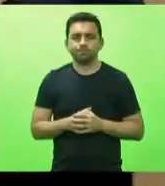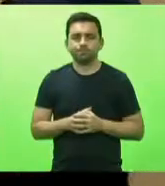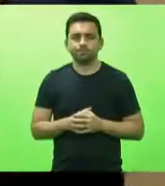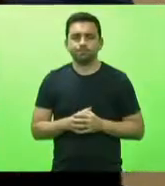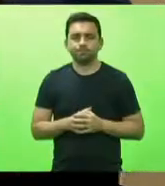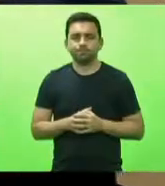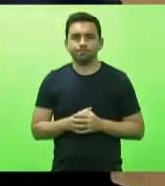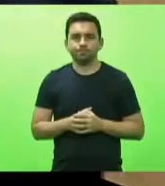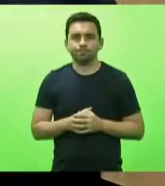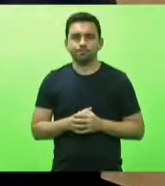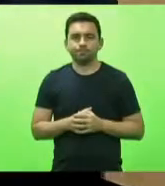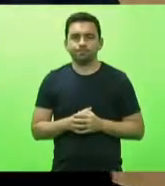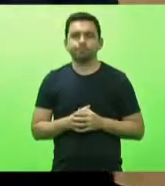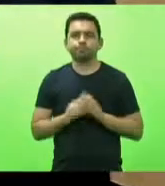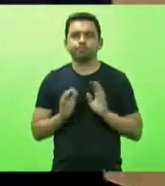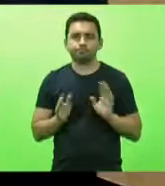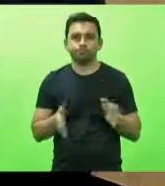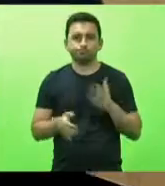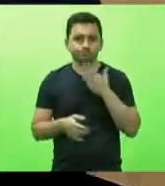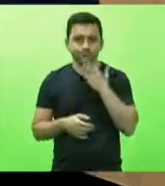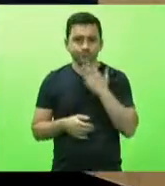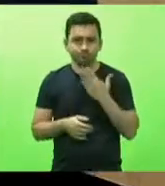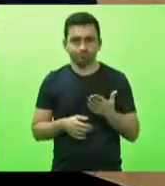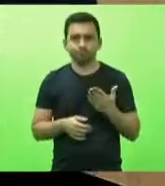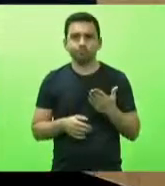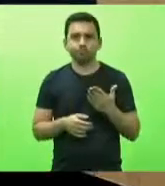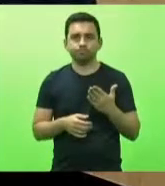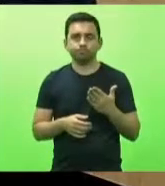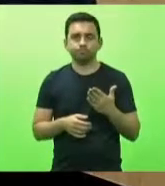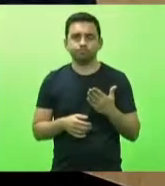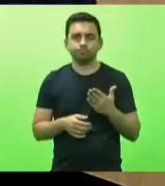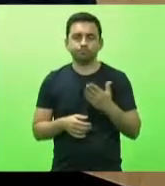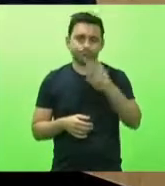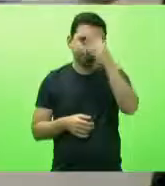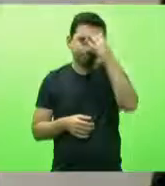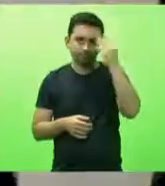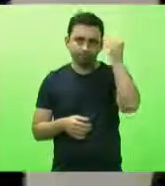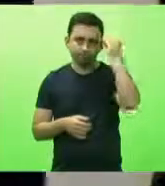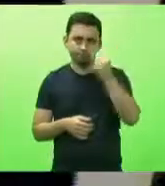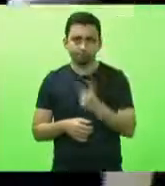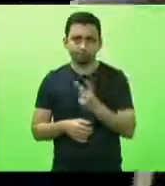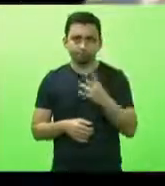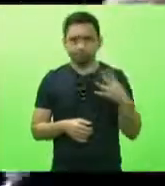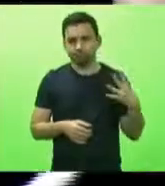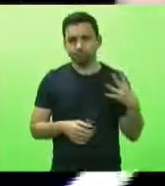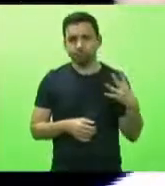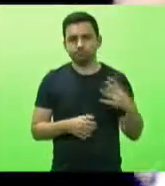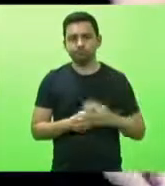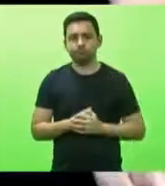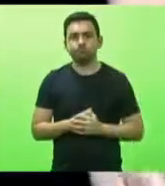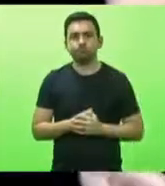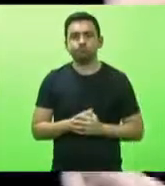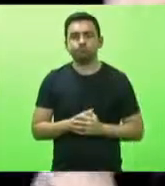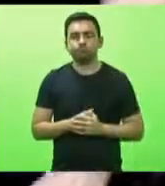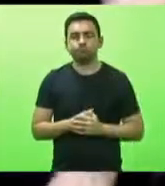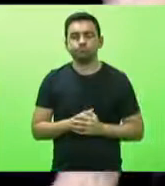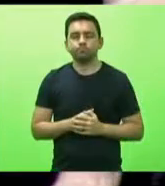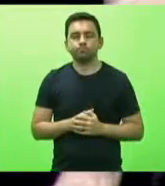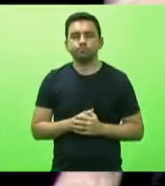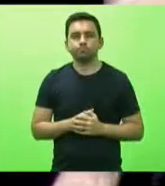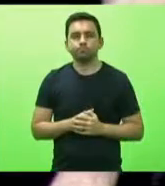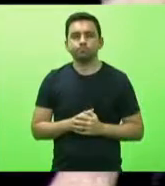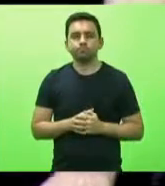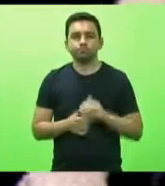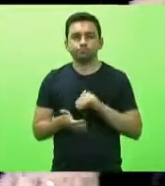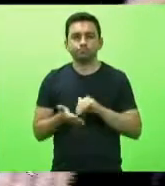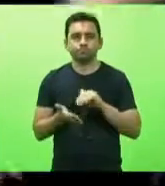deputado. Requerimento referido pela deputada Luciane Carminati. É o requerimento 24 da autoria do deputado Neuri Sareta, solicitando a secretária de Estado